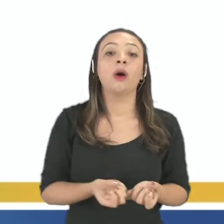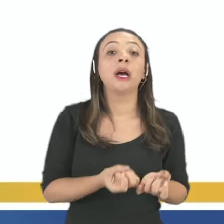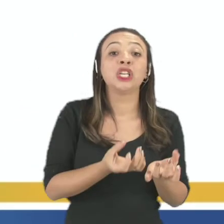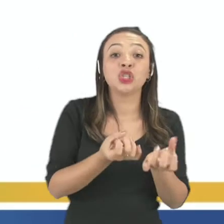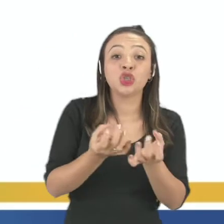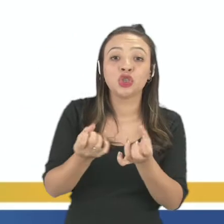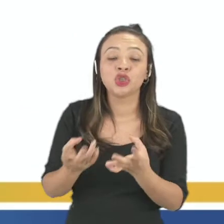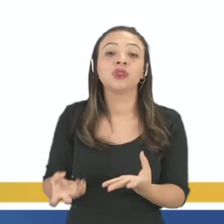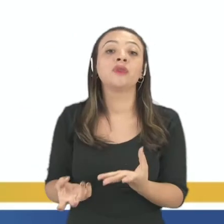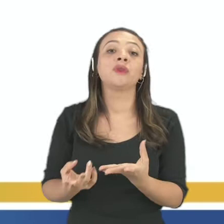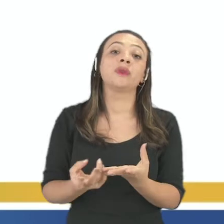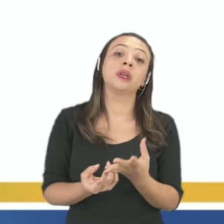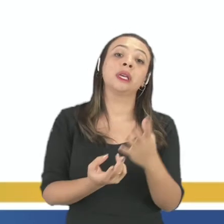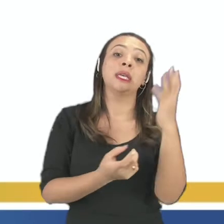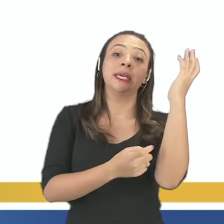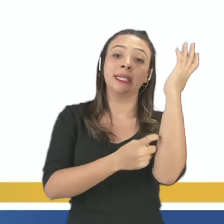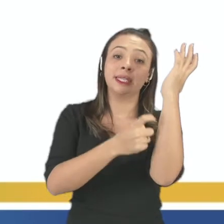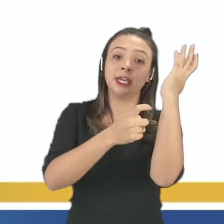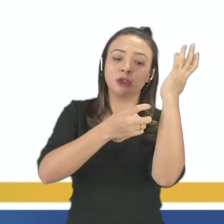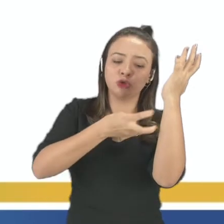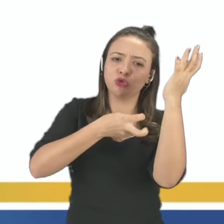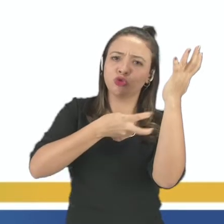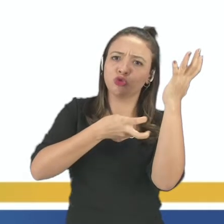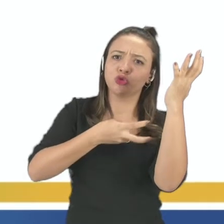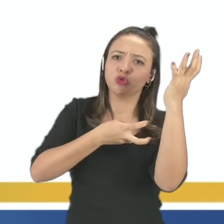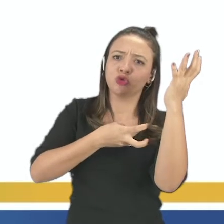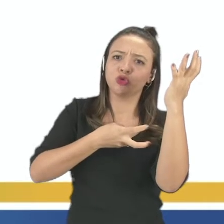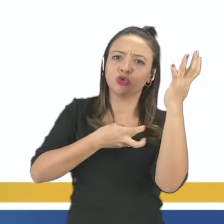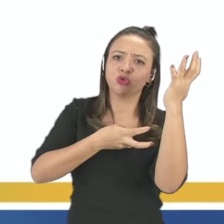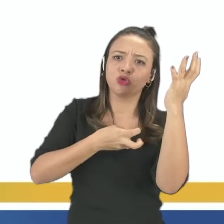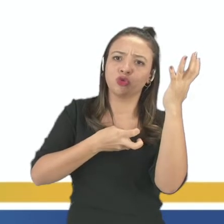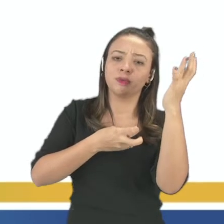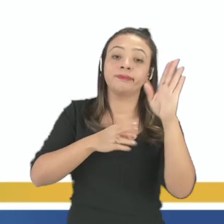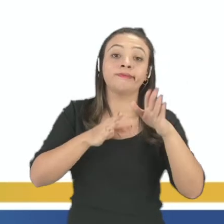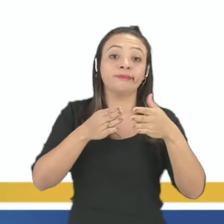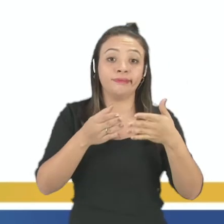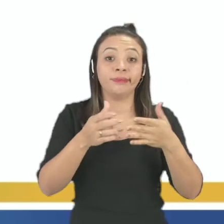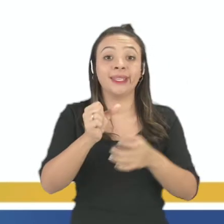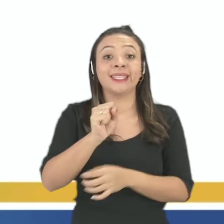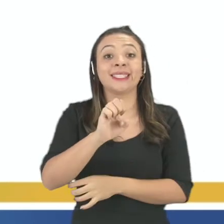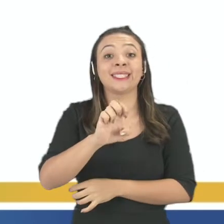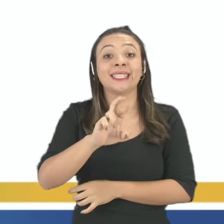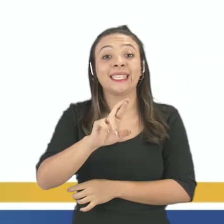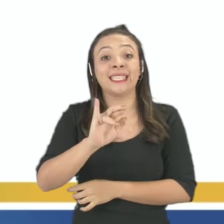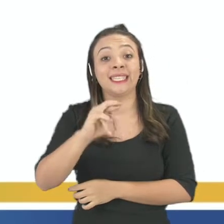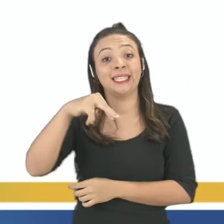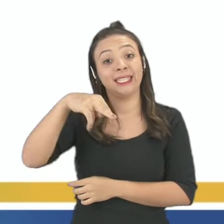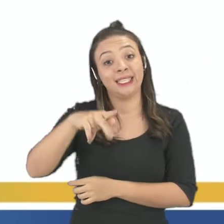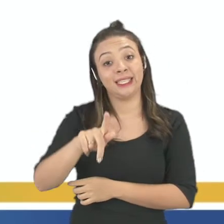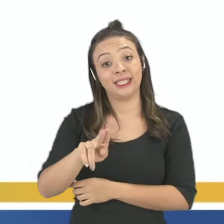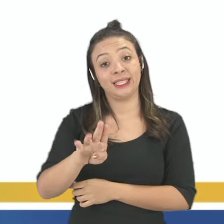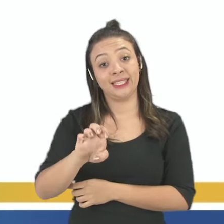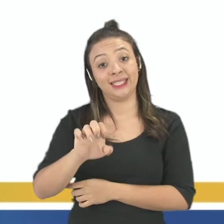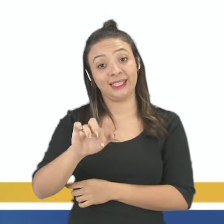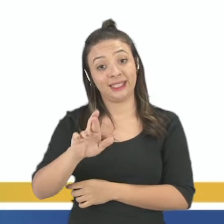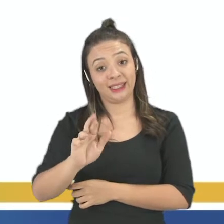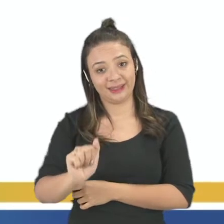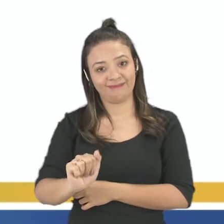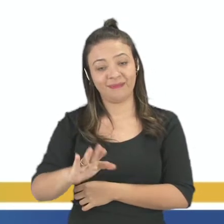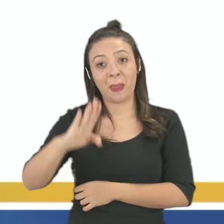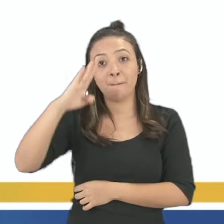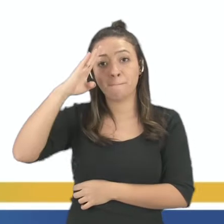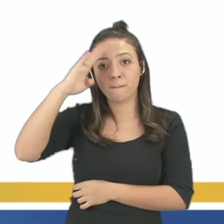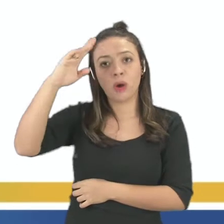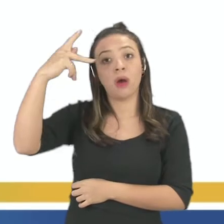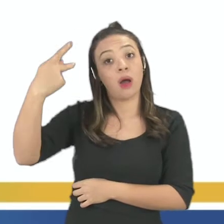todos, que a seringueira é o quê? É um tipo de árvore, predominantemente,